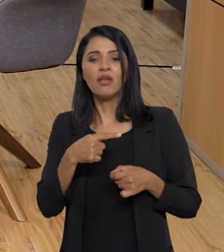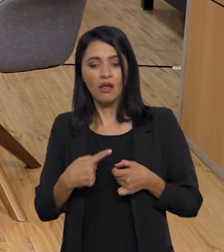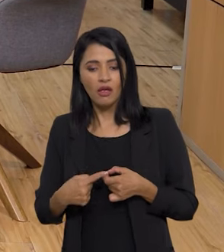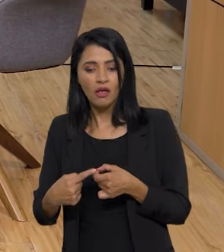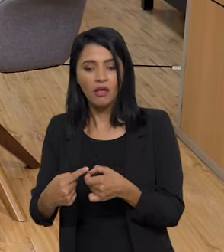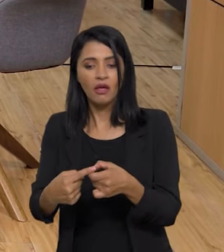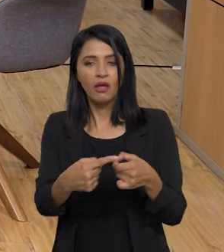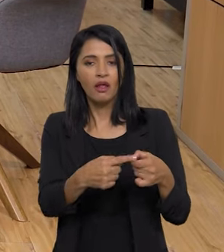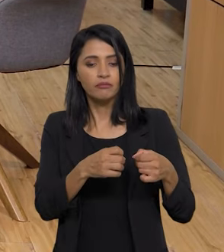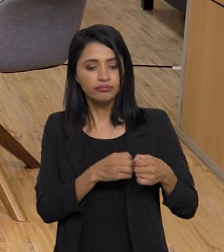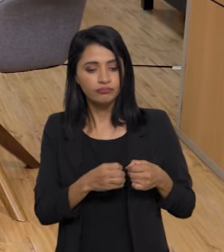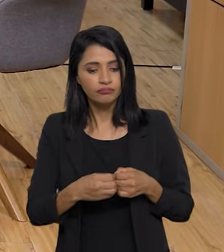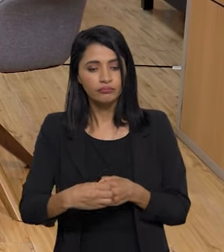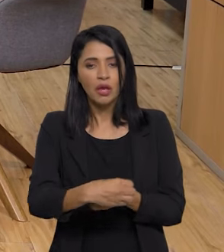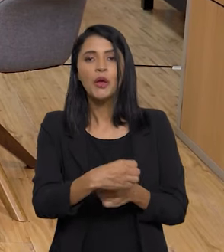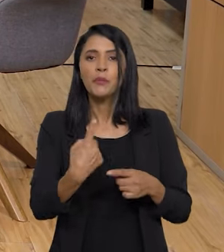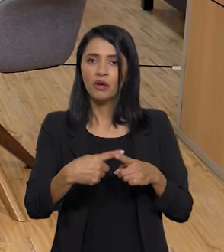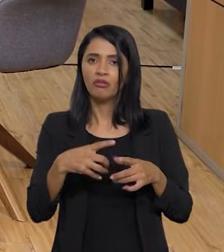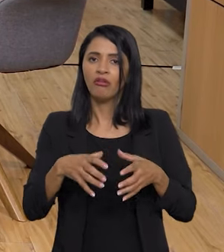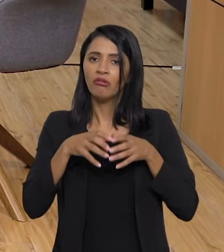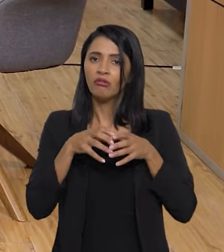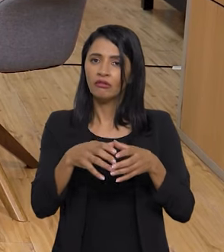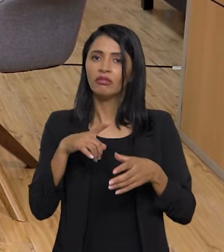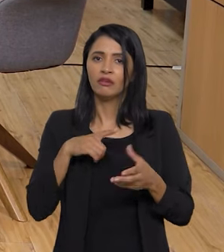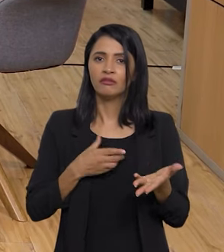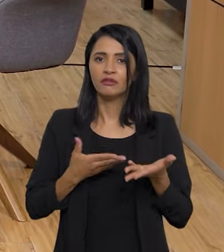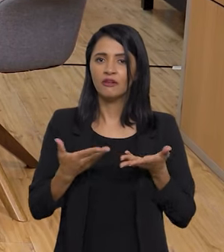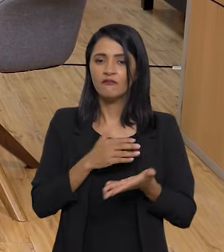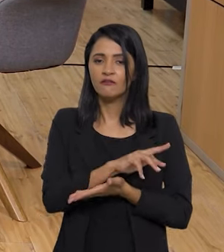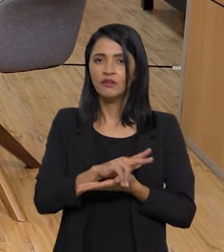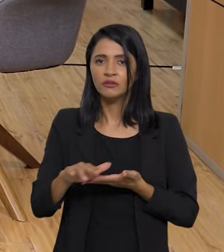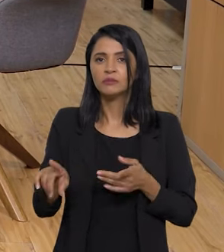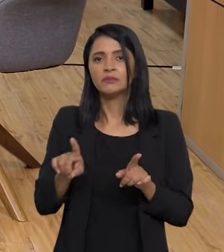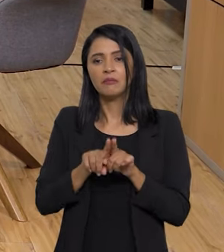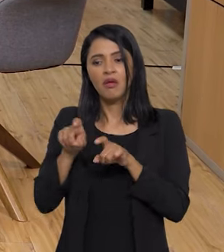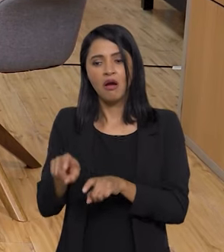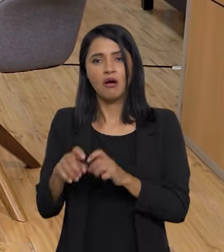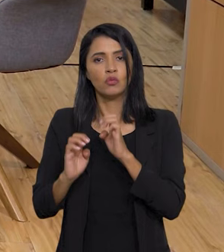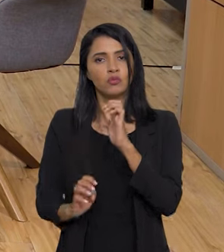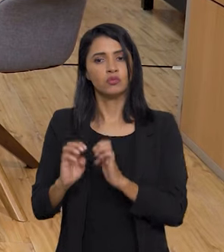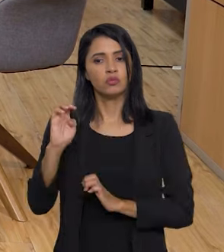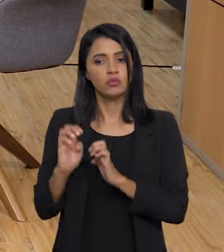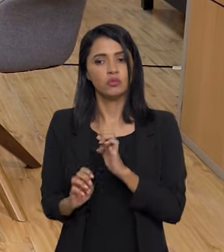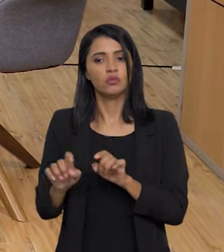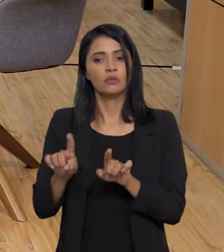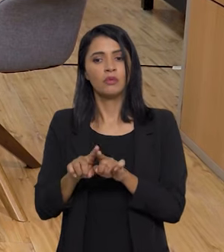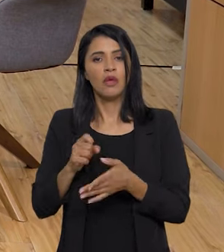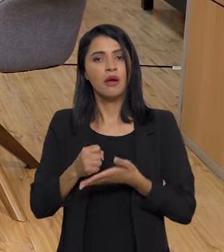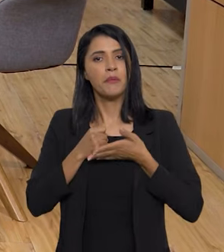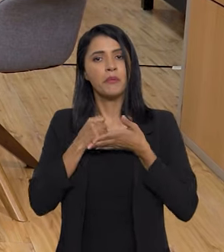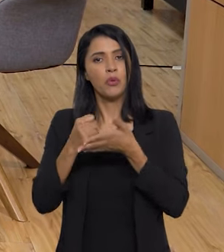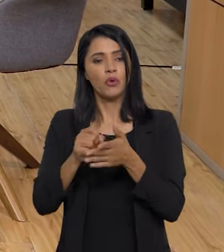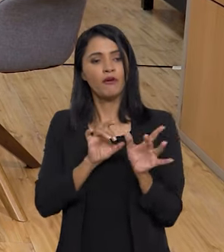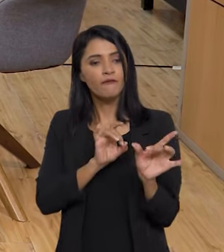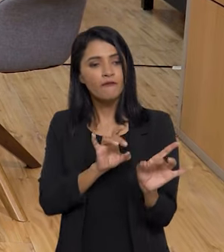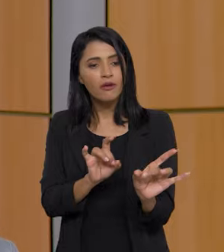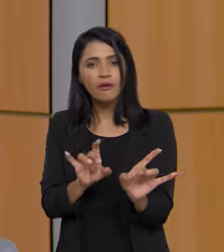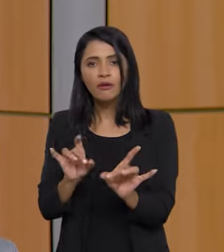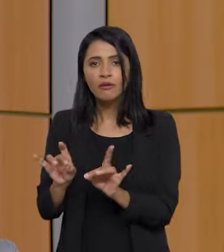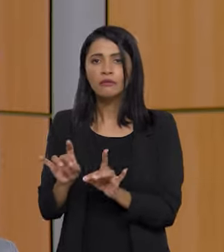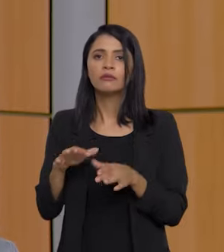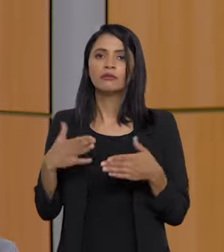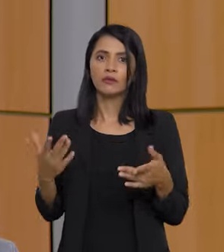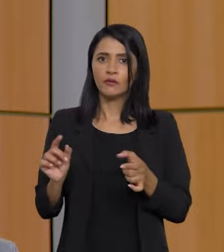serviços. Vamos oferecer também agroindústria e apoio à comercialização. Então,